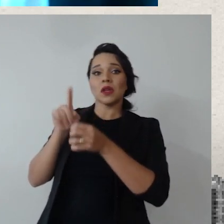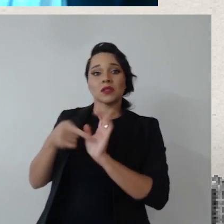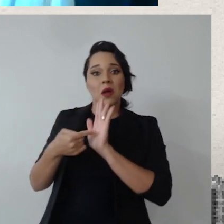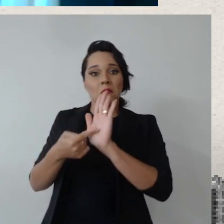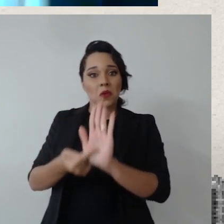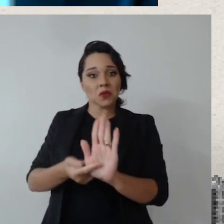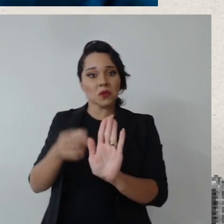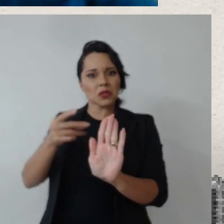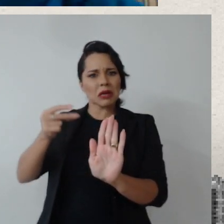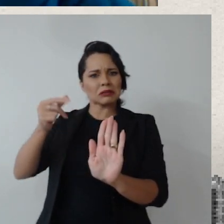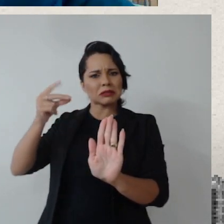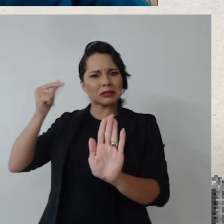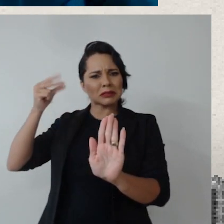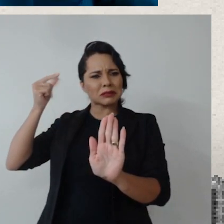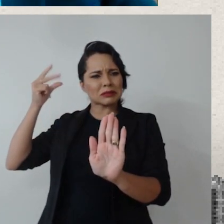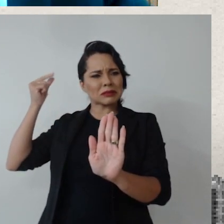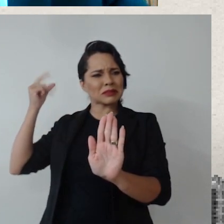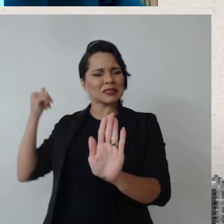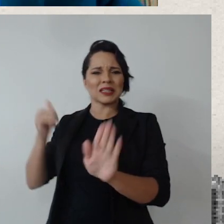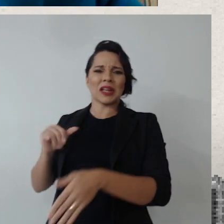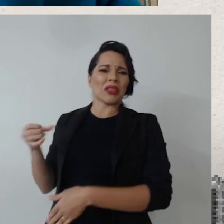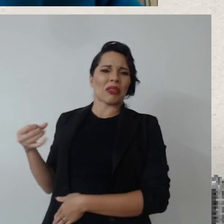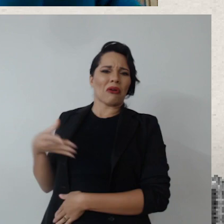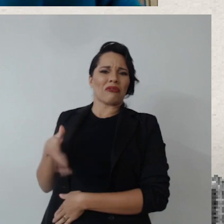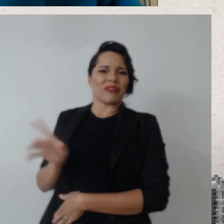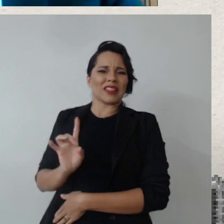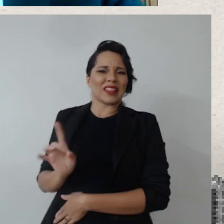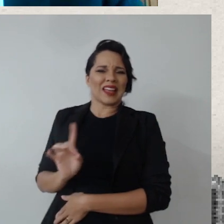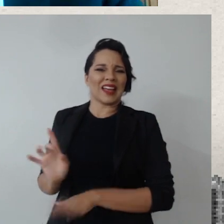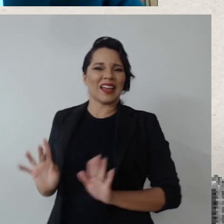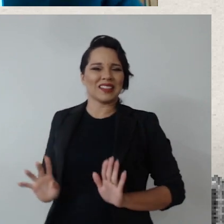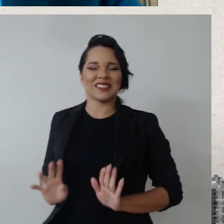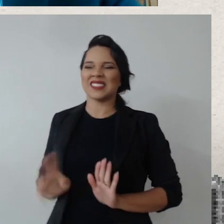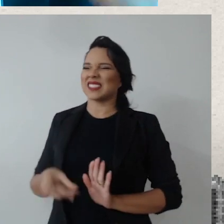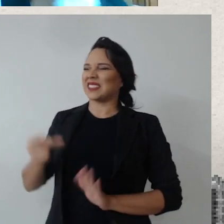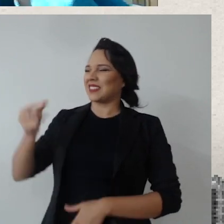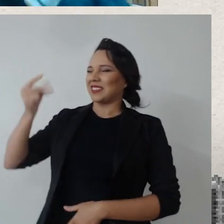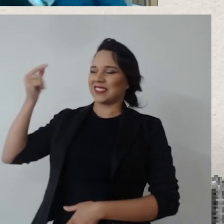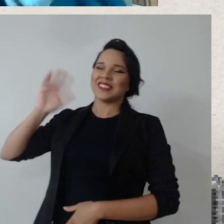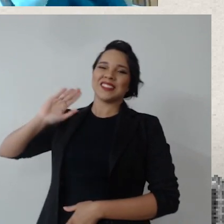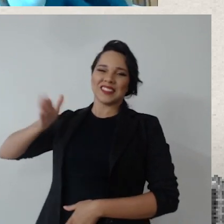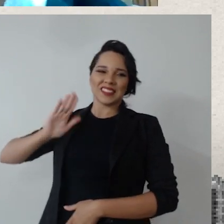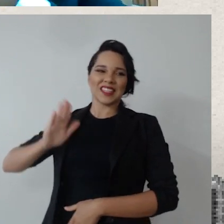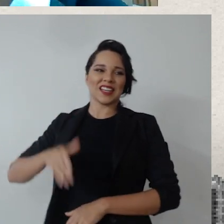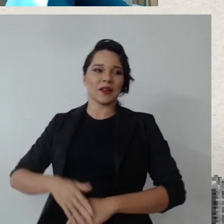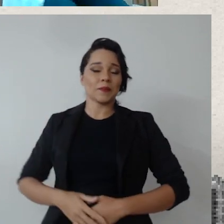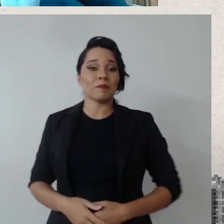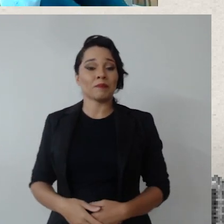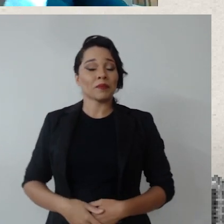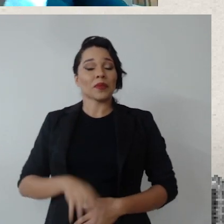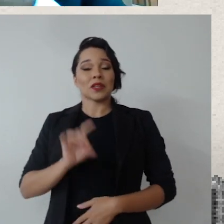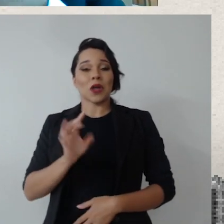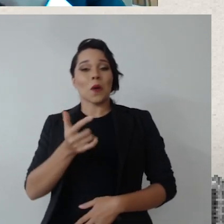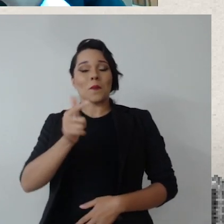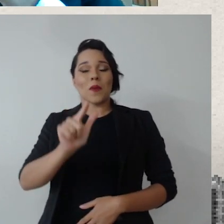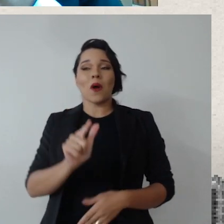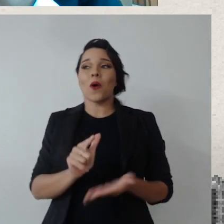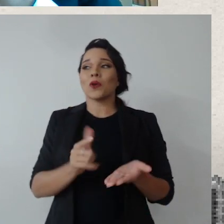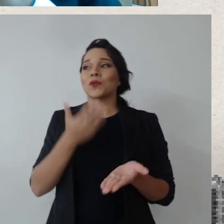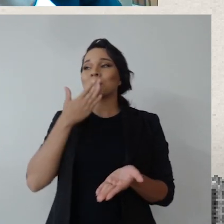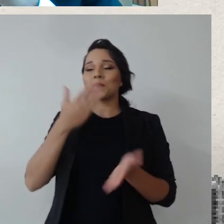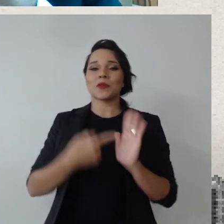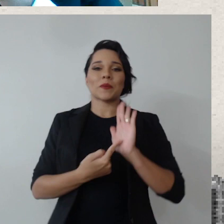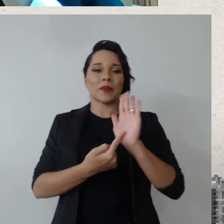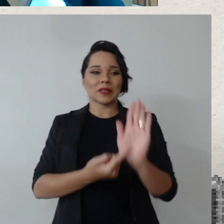você já trouxe de uma forma que, na verdade, a novidade, na verdade, não é tão novo, só uma outra forma